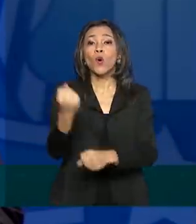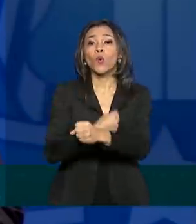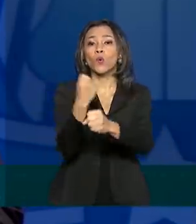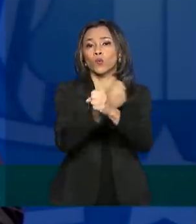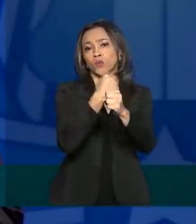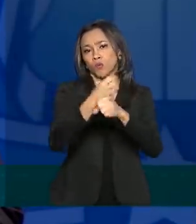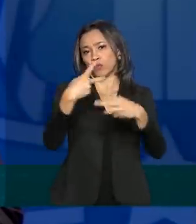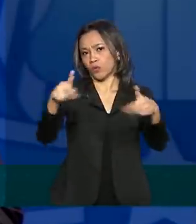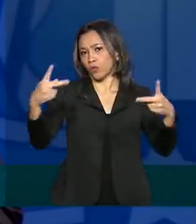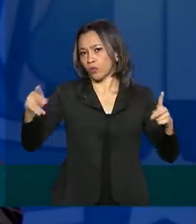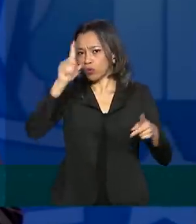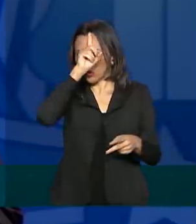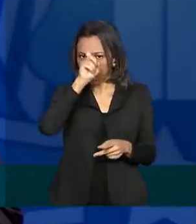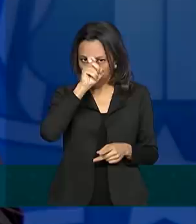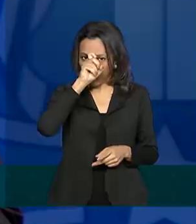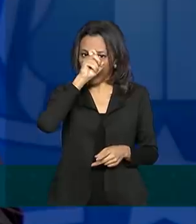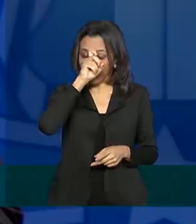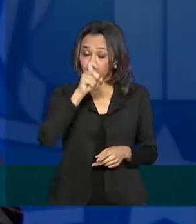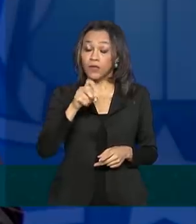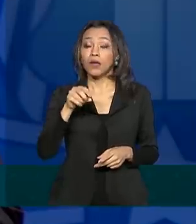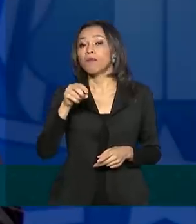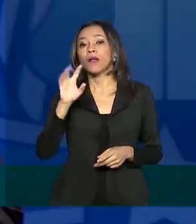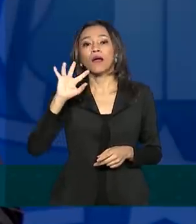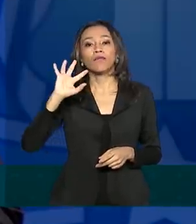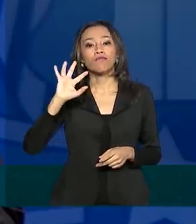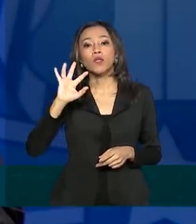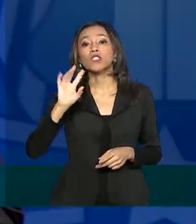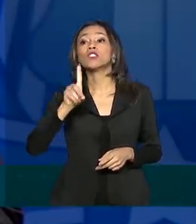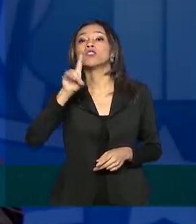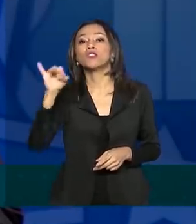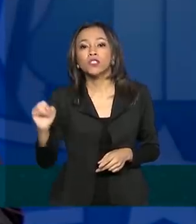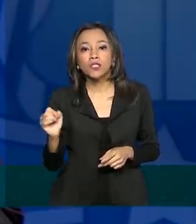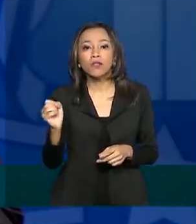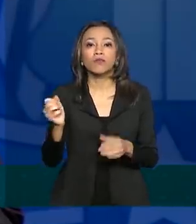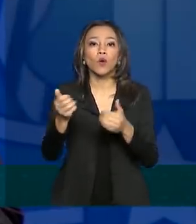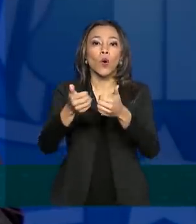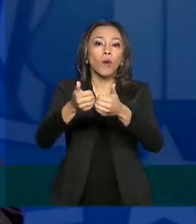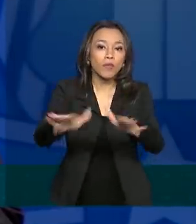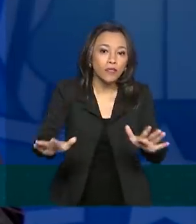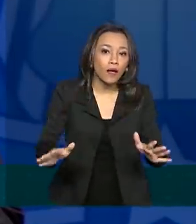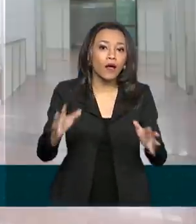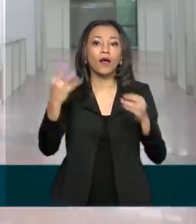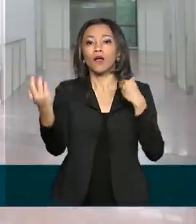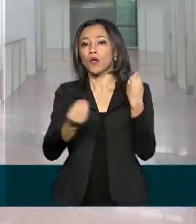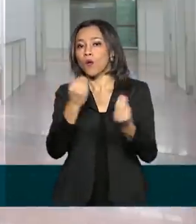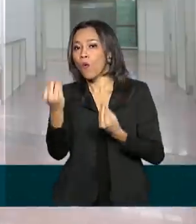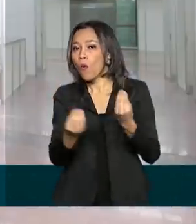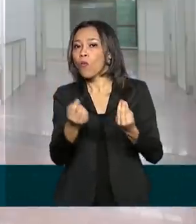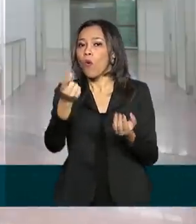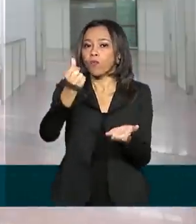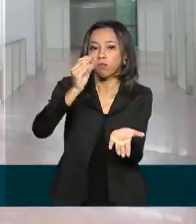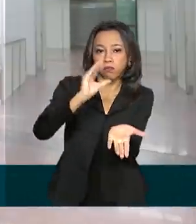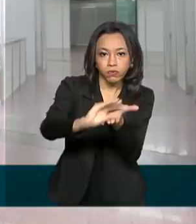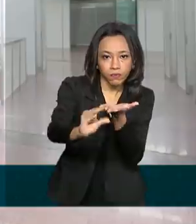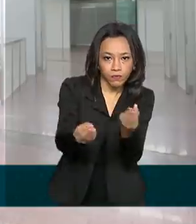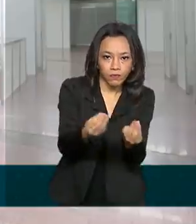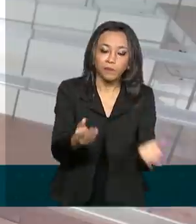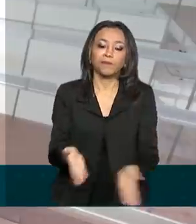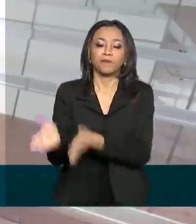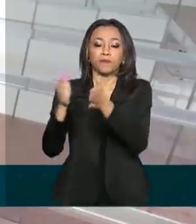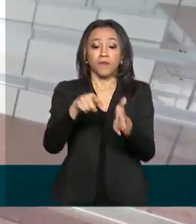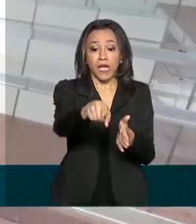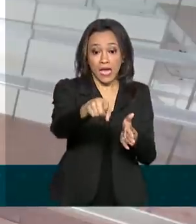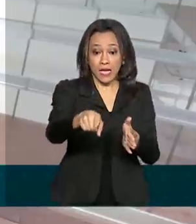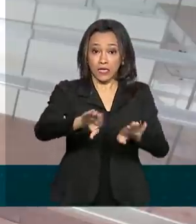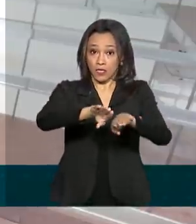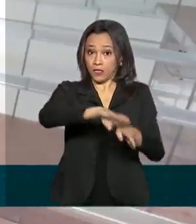indicada uma orientação para quando decidir por implementá-los e como será a forma de financiamento. Os hospitais de campanha deverão funcionar